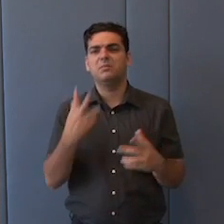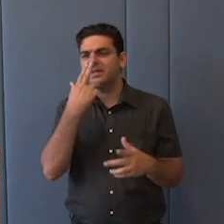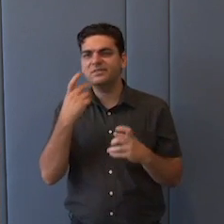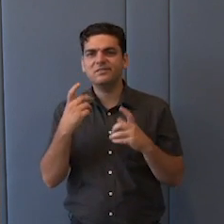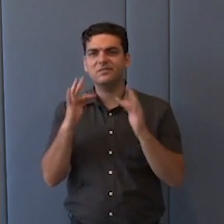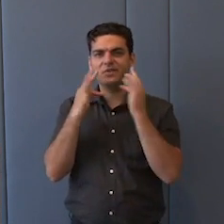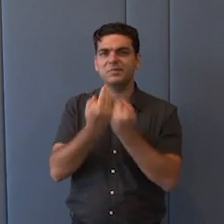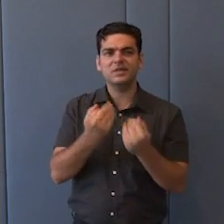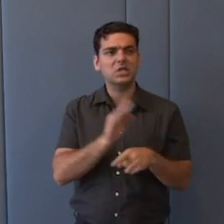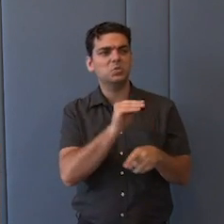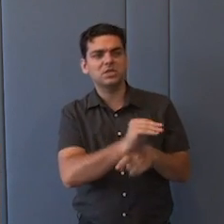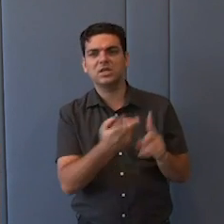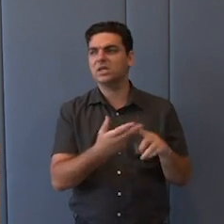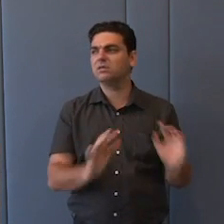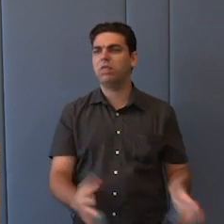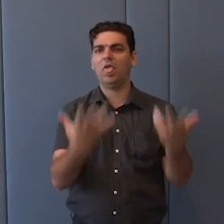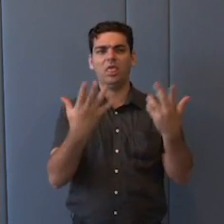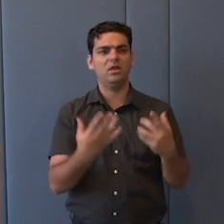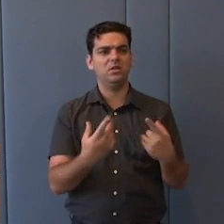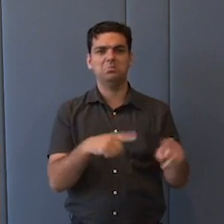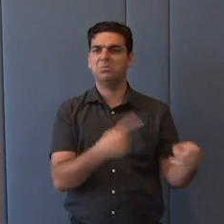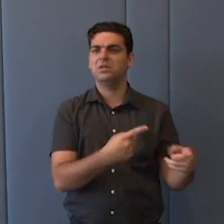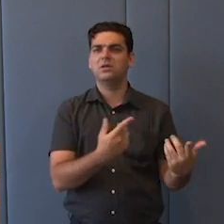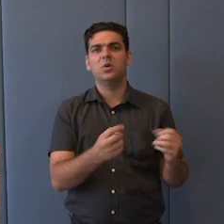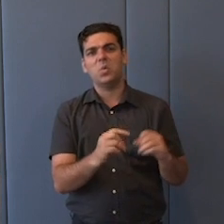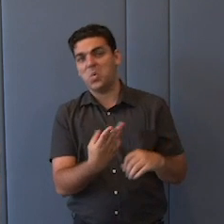determinar, digamos, a educação dos seus filhos.